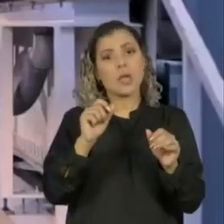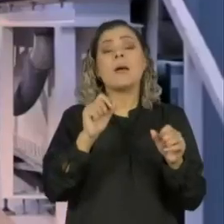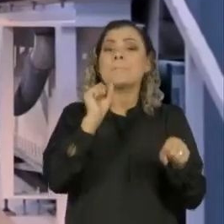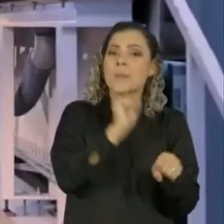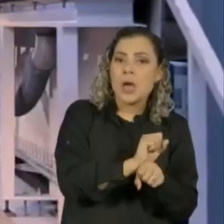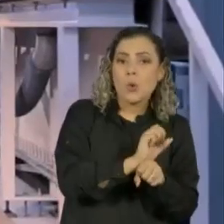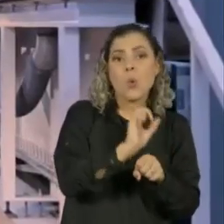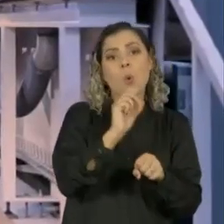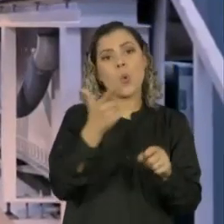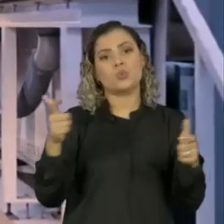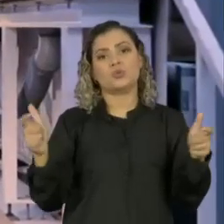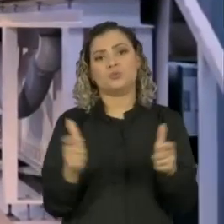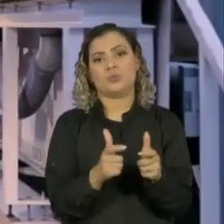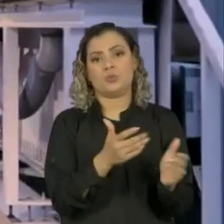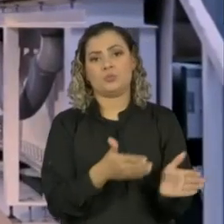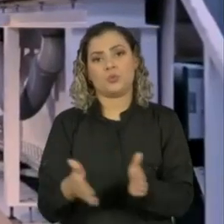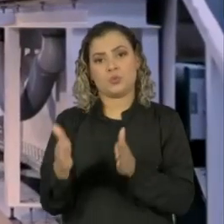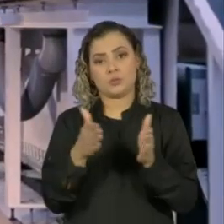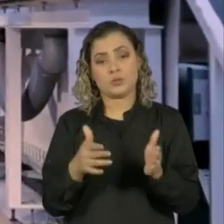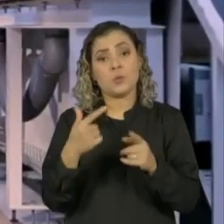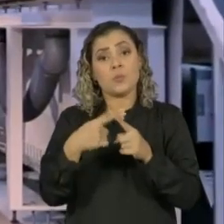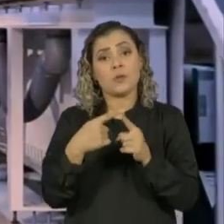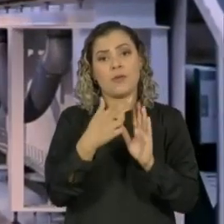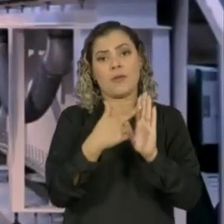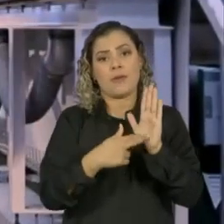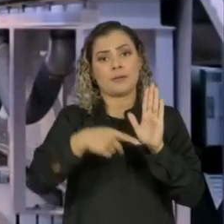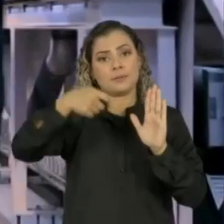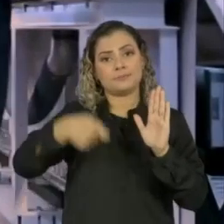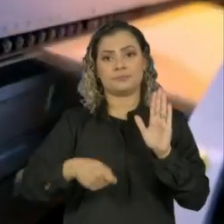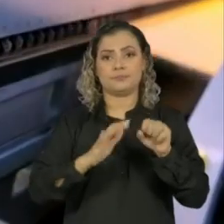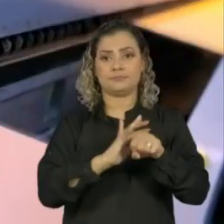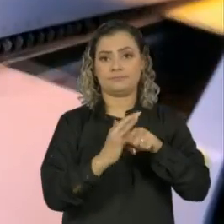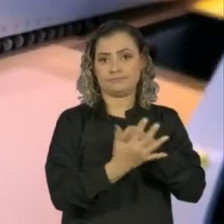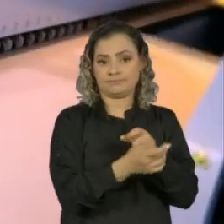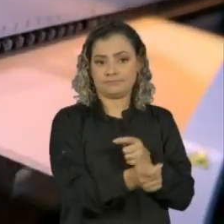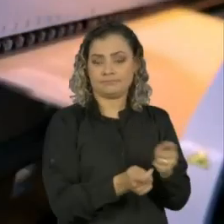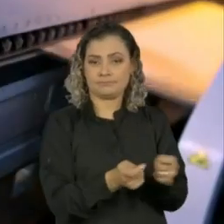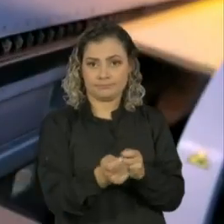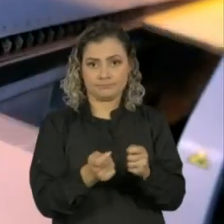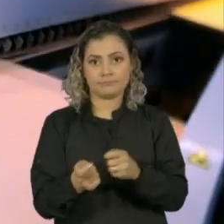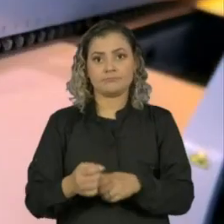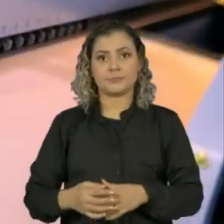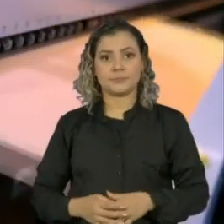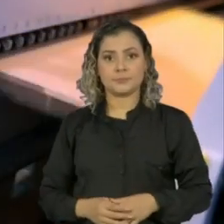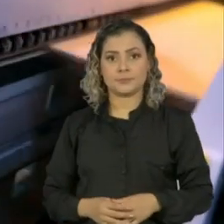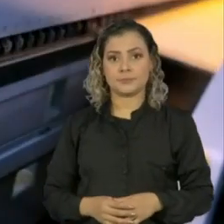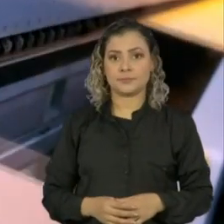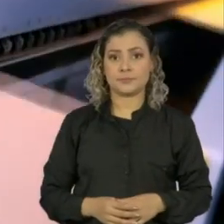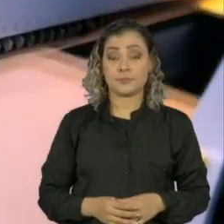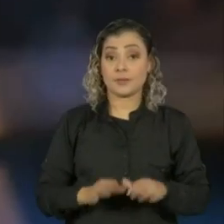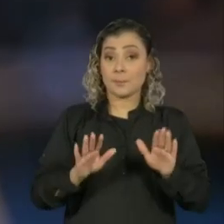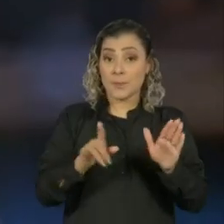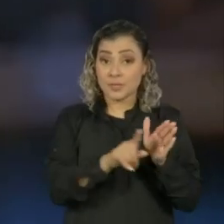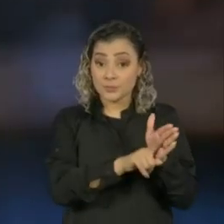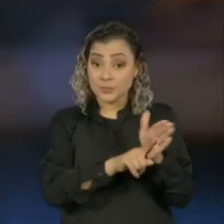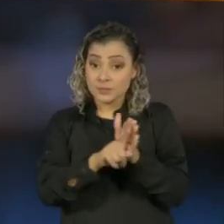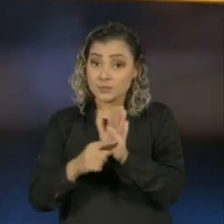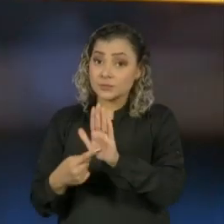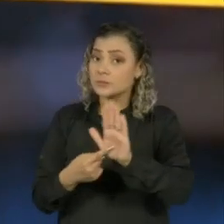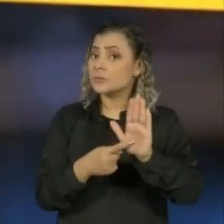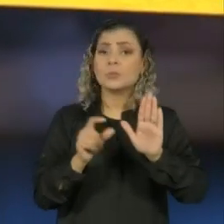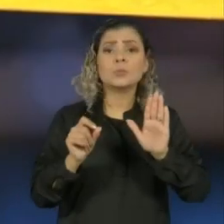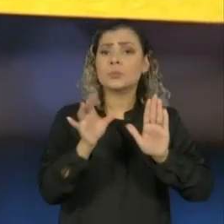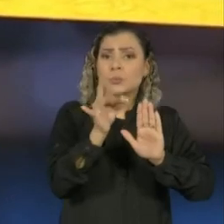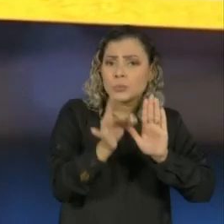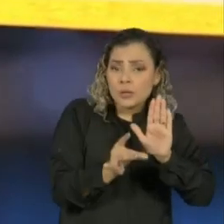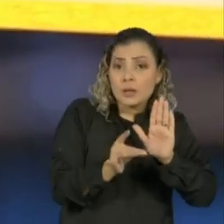paralisaram a produção por causa das medidas restritivas para combate à covid-19. A pesquisa mostra ainda